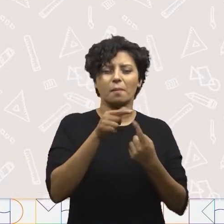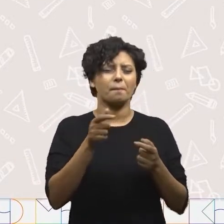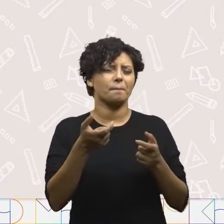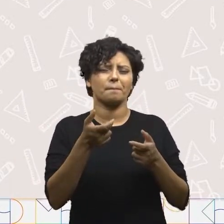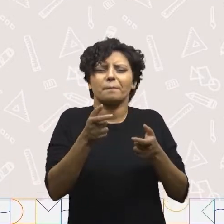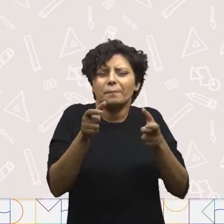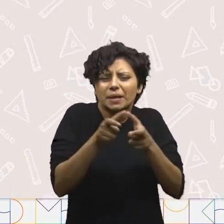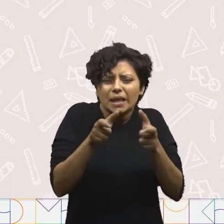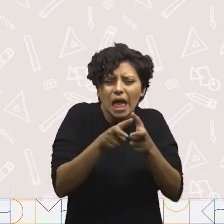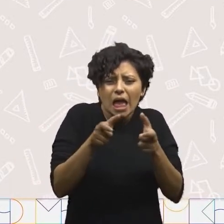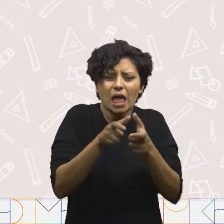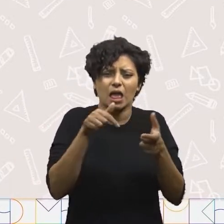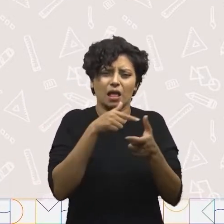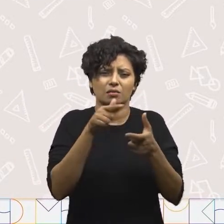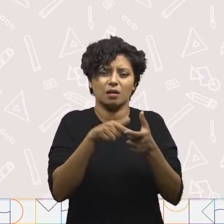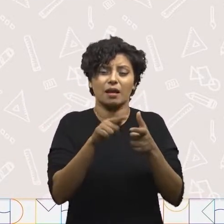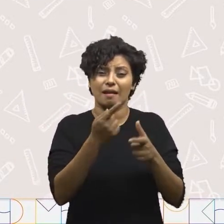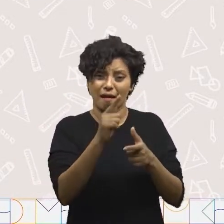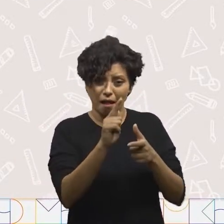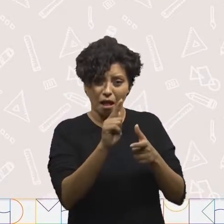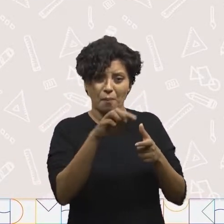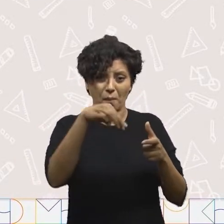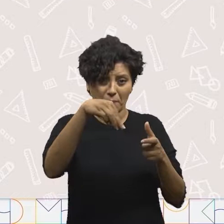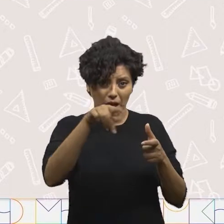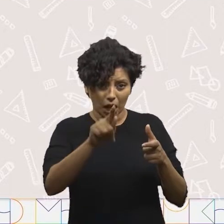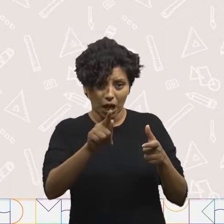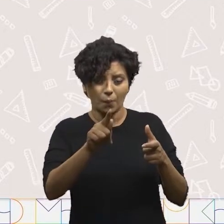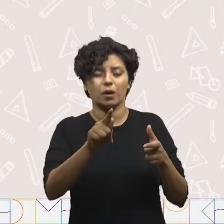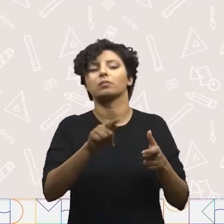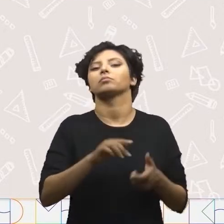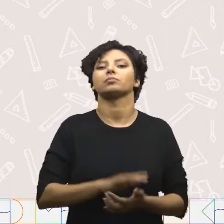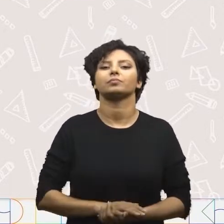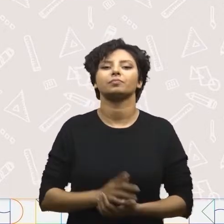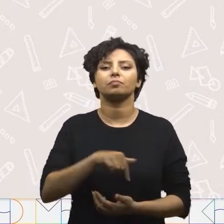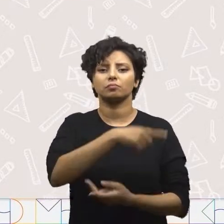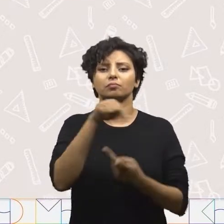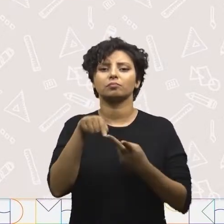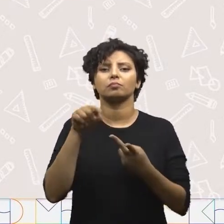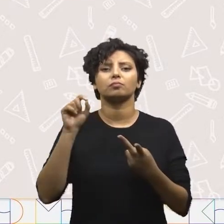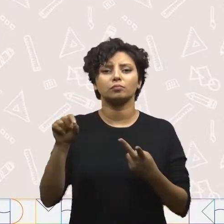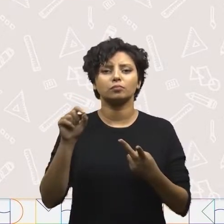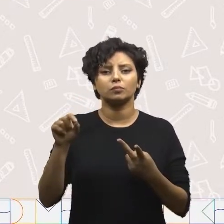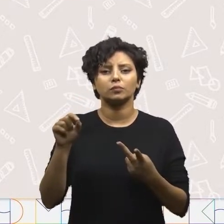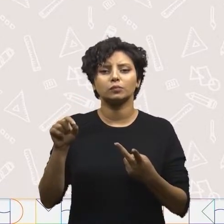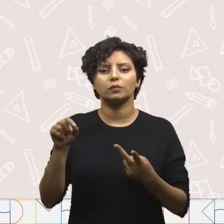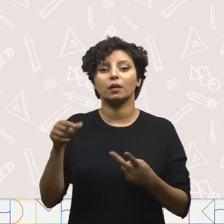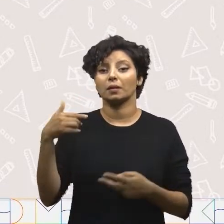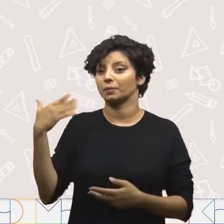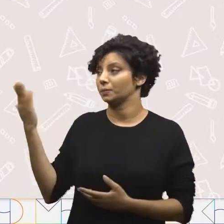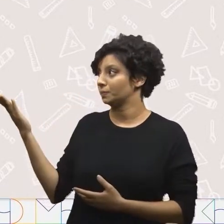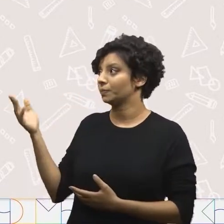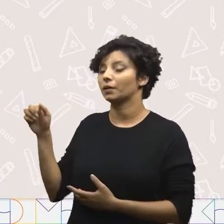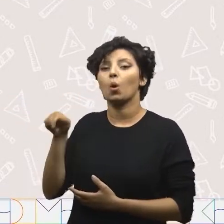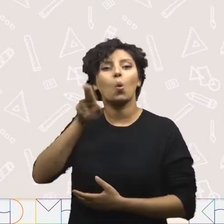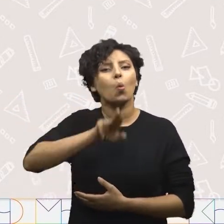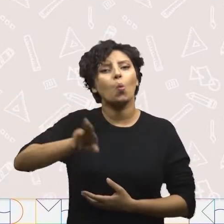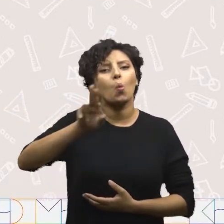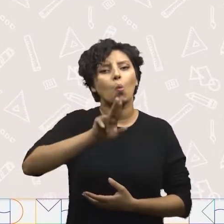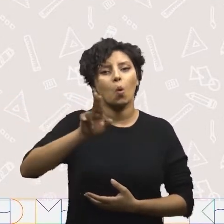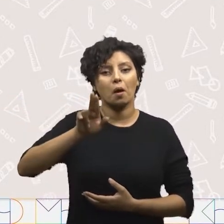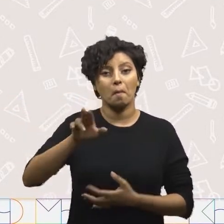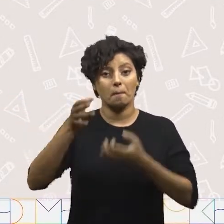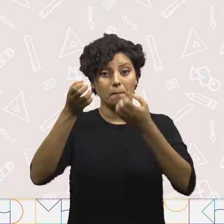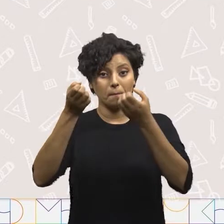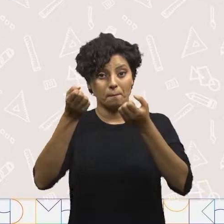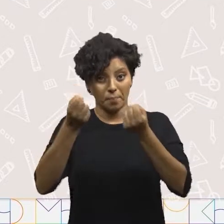quantidades, como o grama e o miligrama. Temos a balança digital andropométrica,